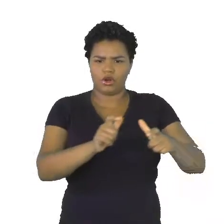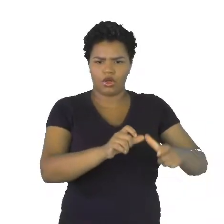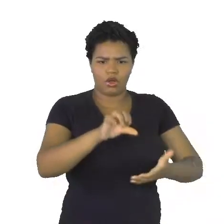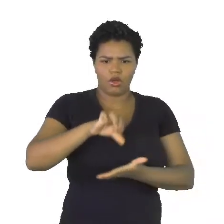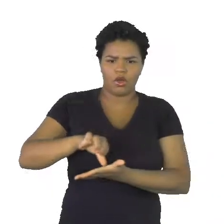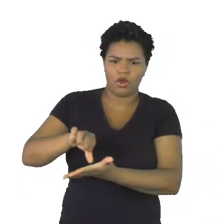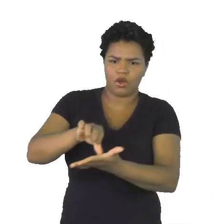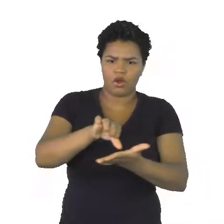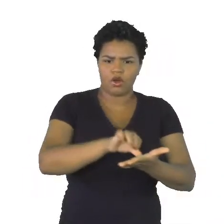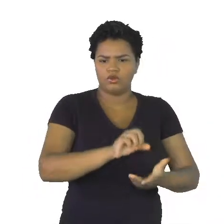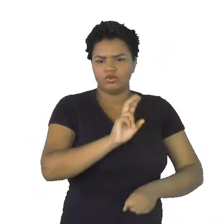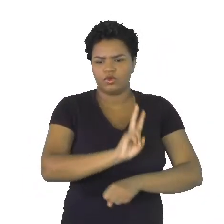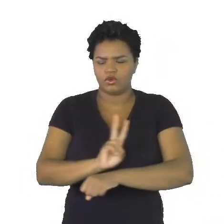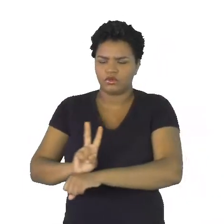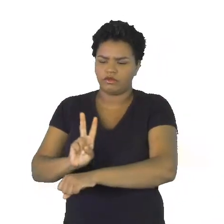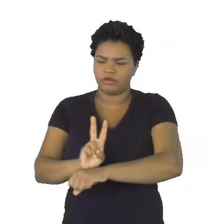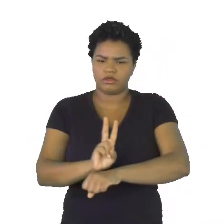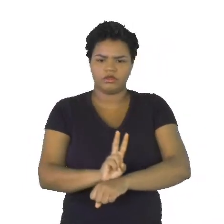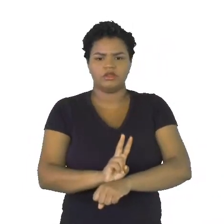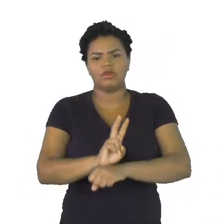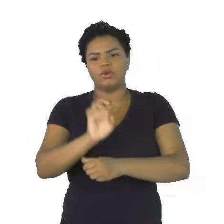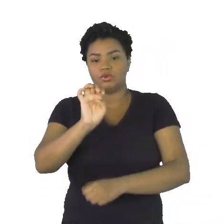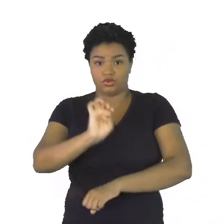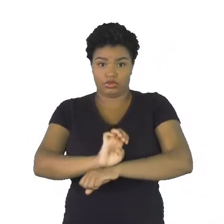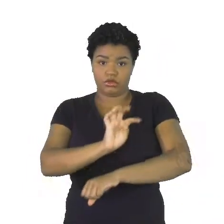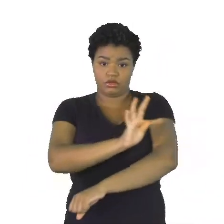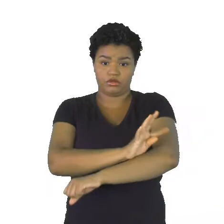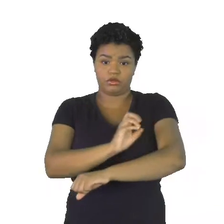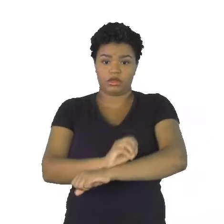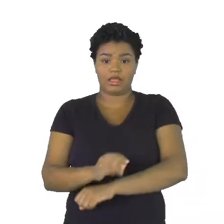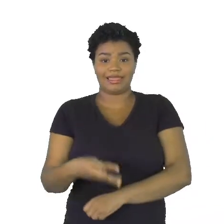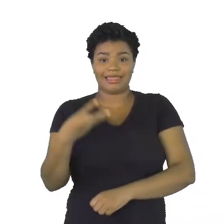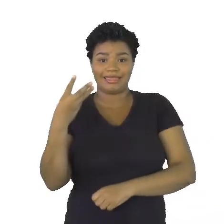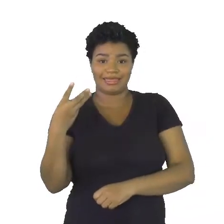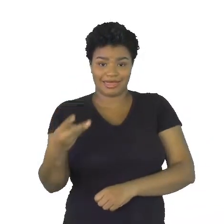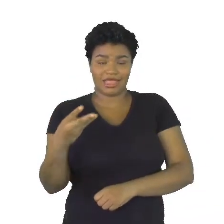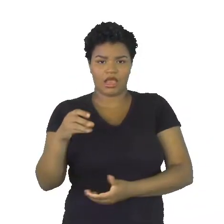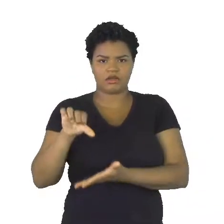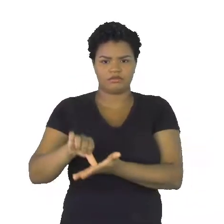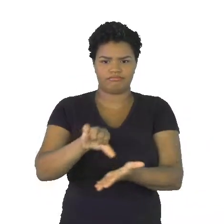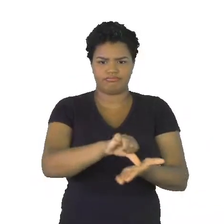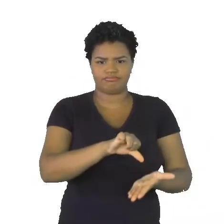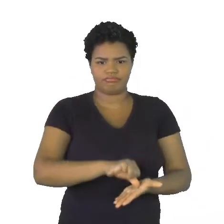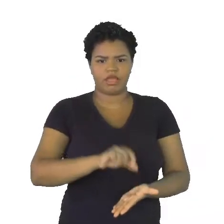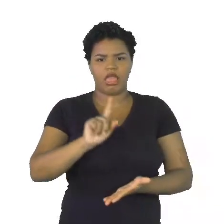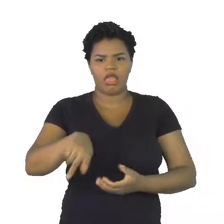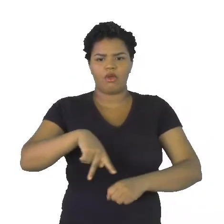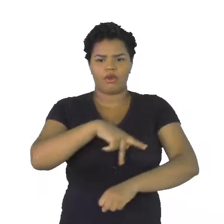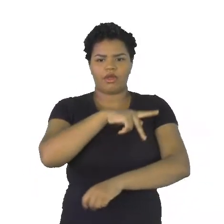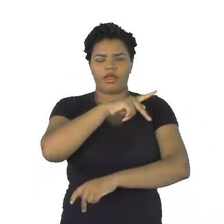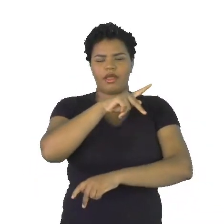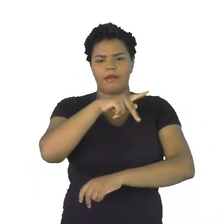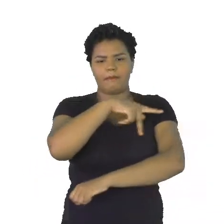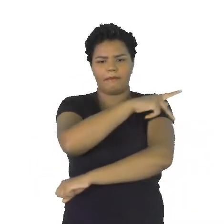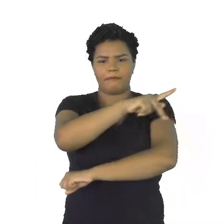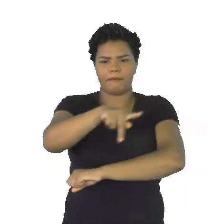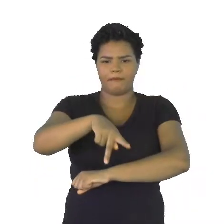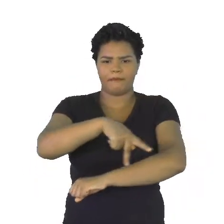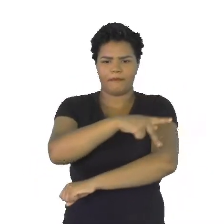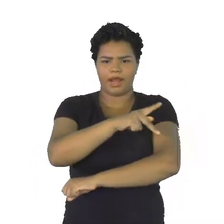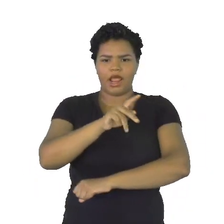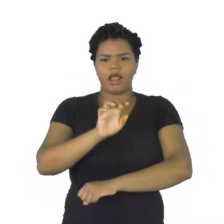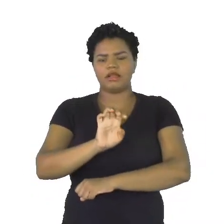do estado do Tocantins. Eu trouxe três unidades de conservação, que são os parques. É o Parque Estadual do